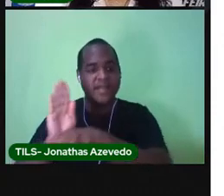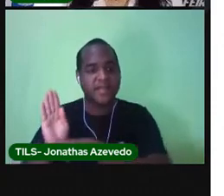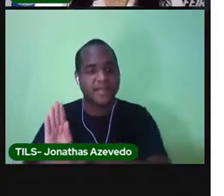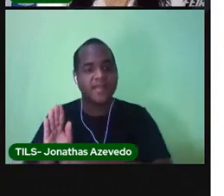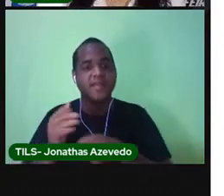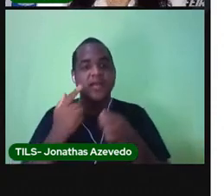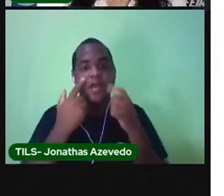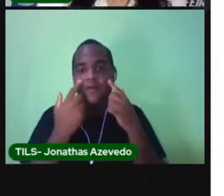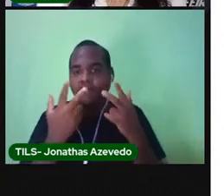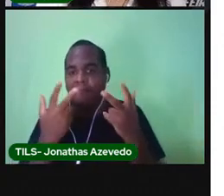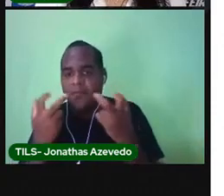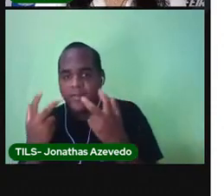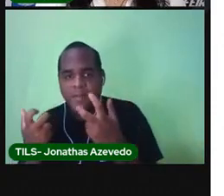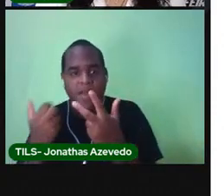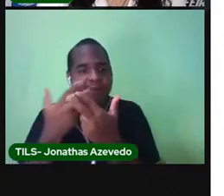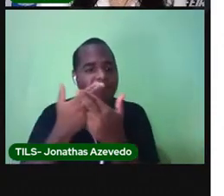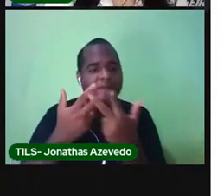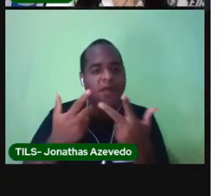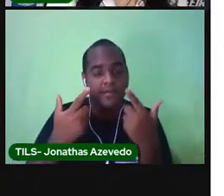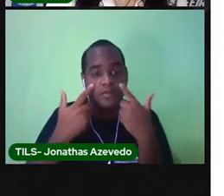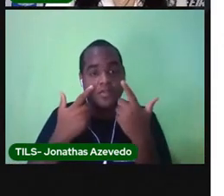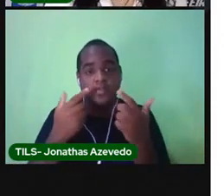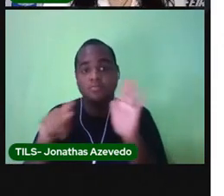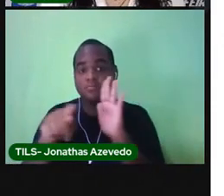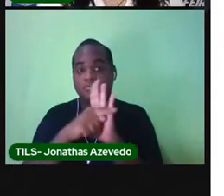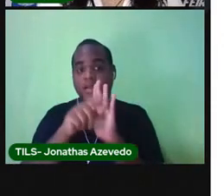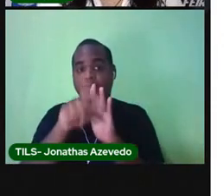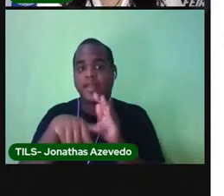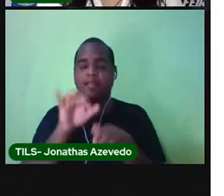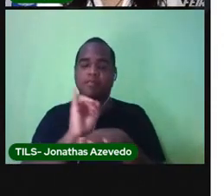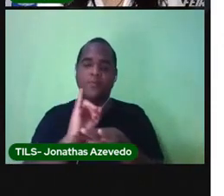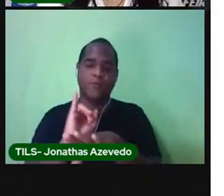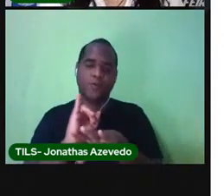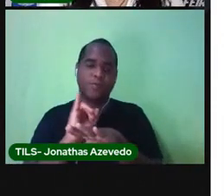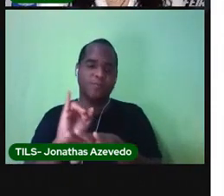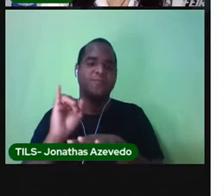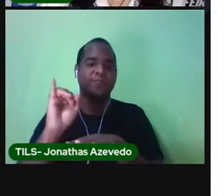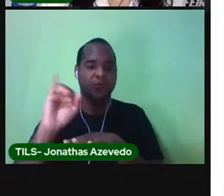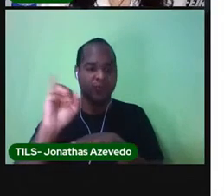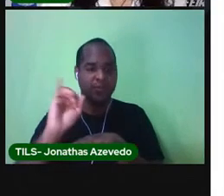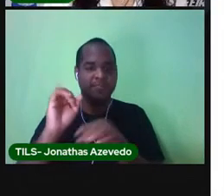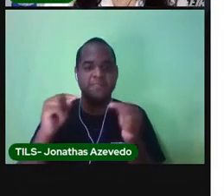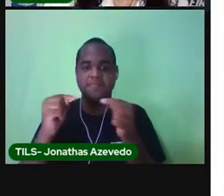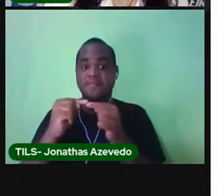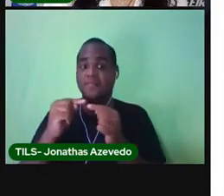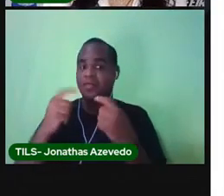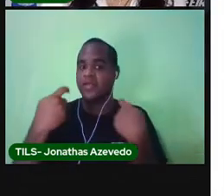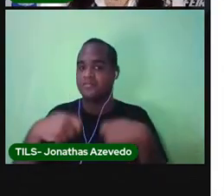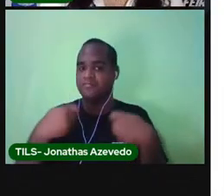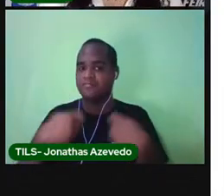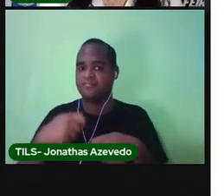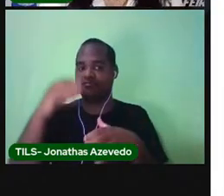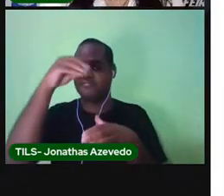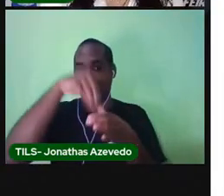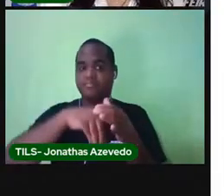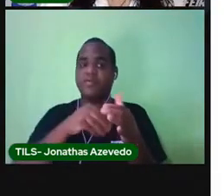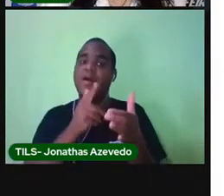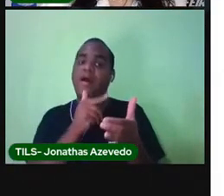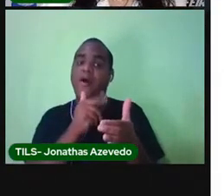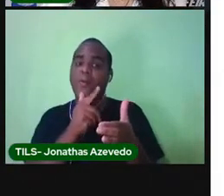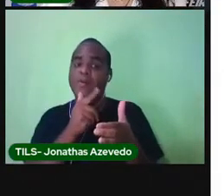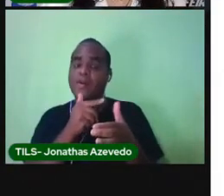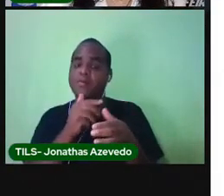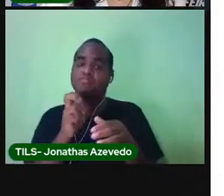você está vendo, aí fazem parte das indústrias. Elas precisam disso para armazenar água,